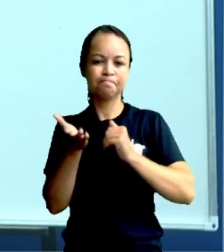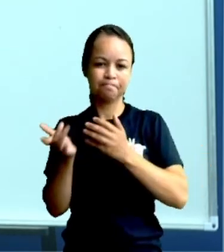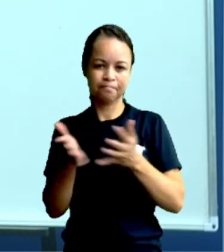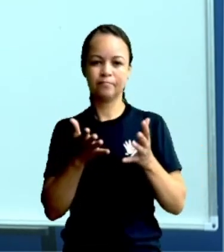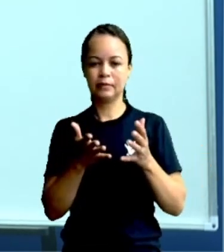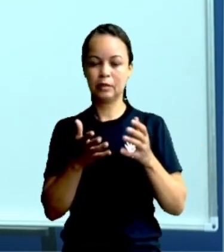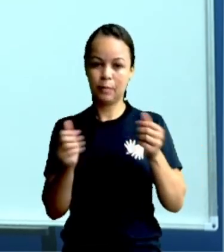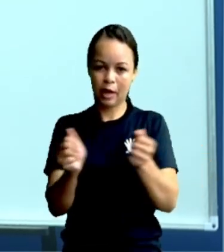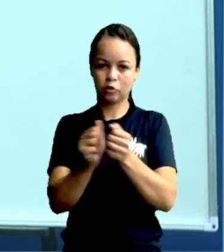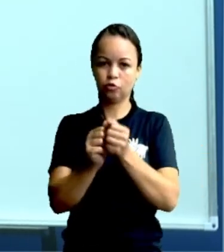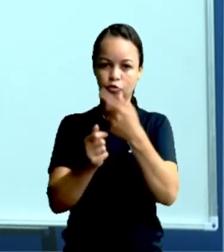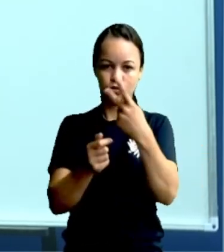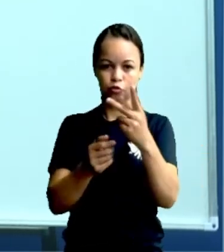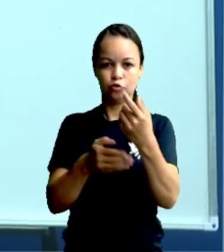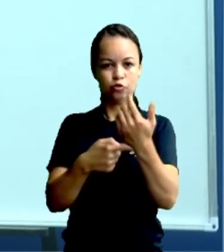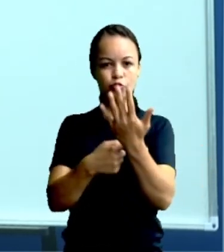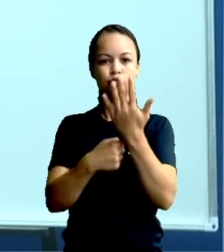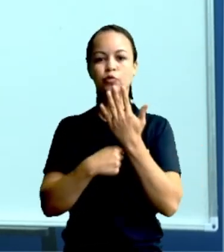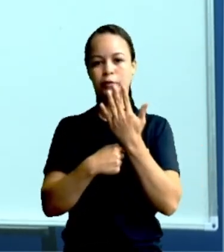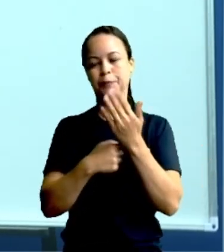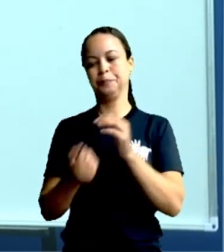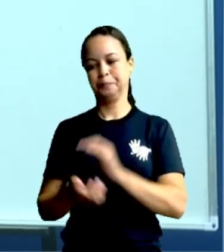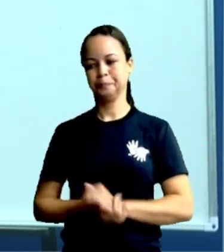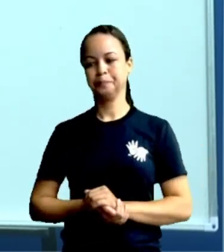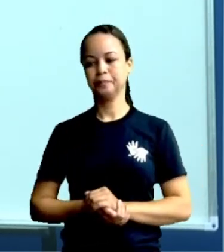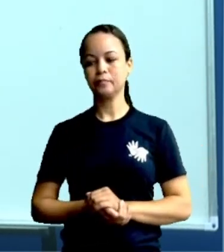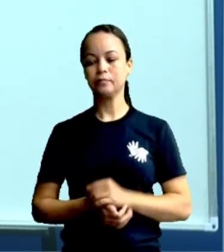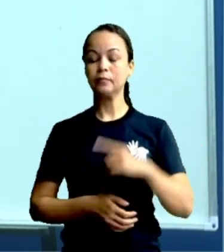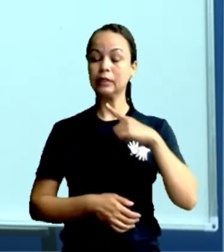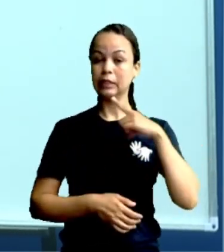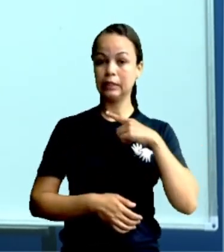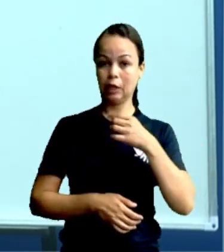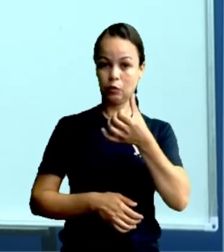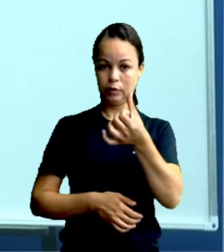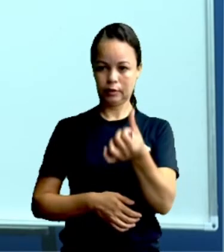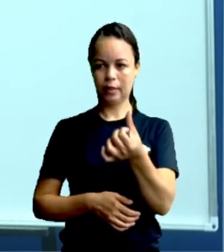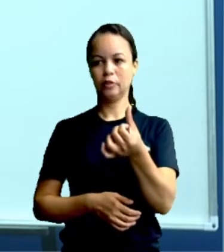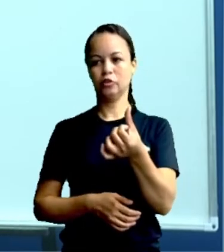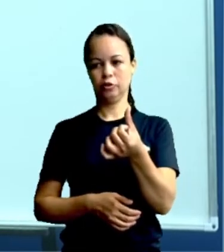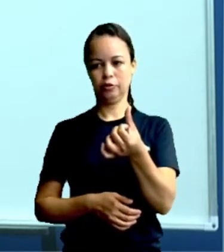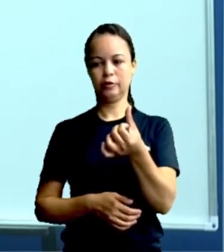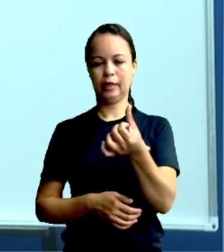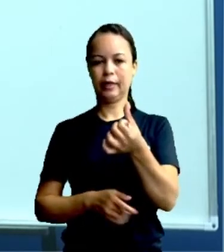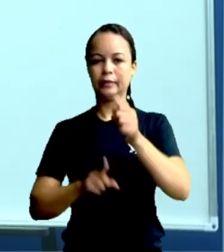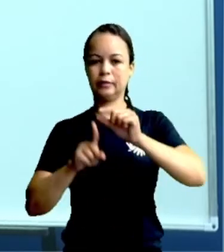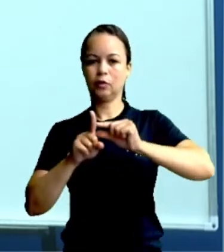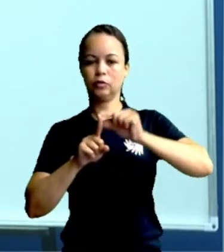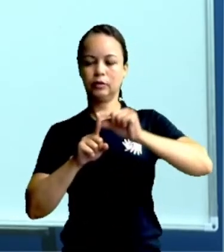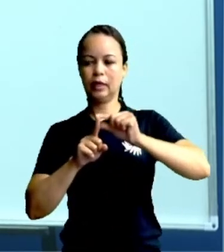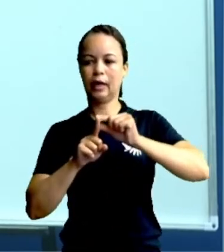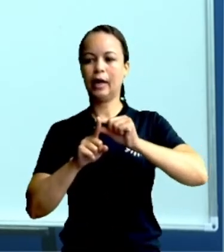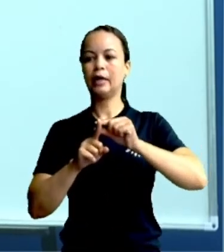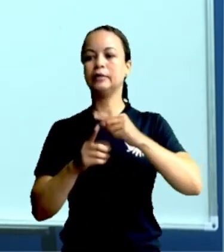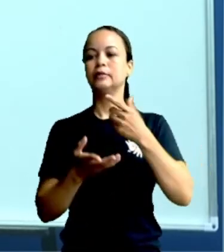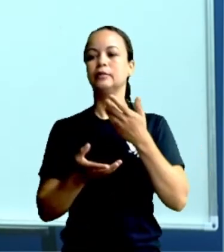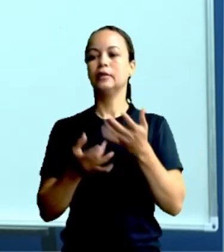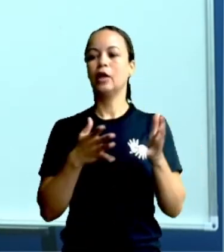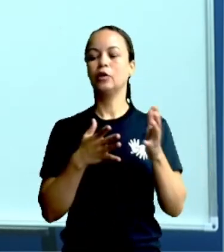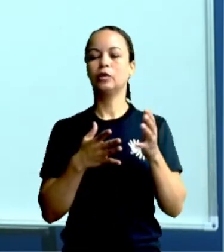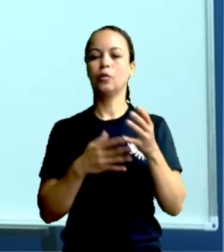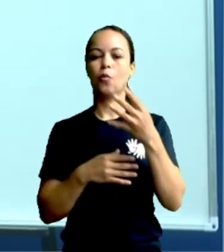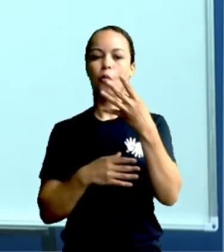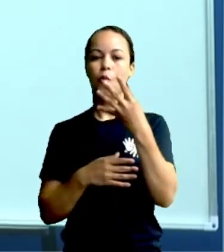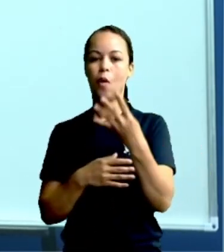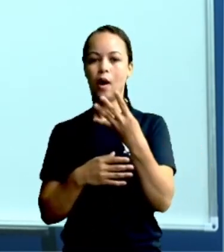aí de casa. Vamos lá. Tenho 6 na casa da unidade. Tiro 4, fico com...